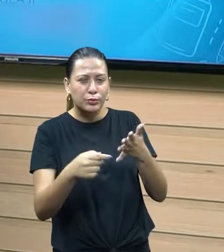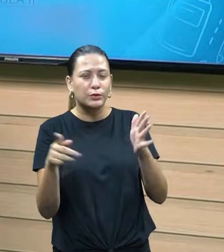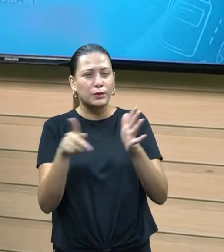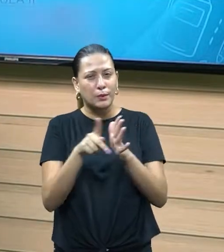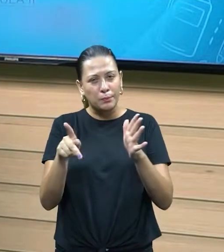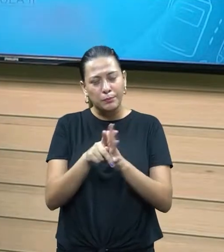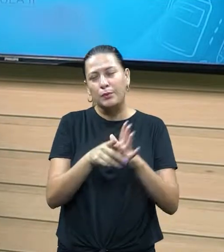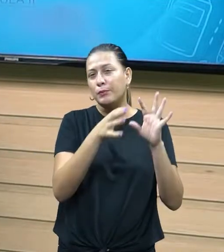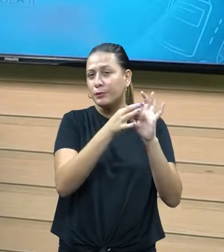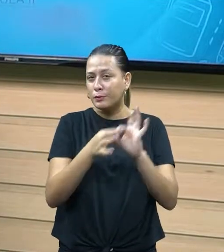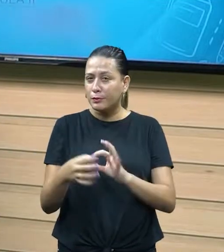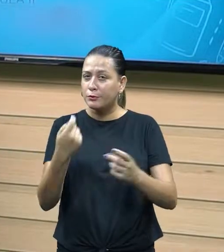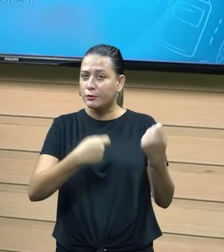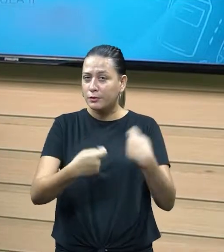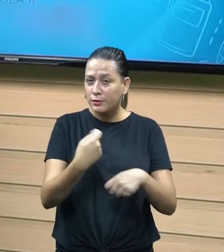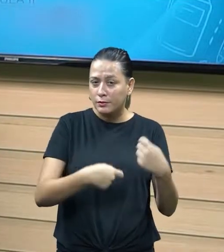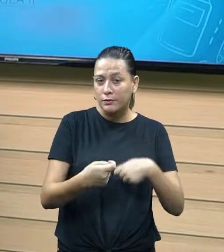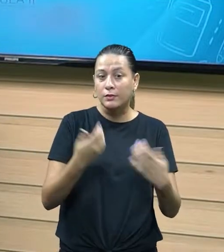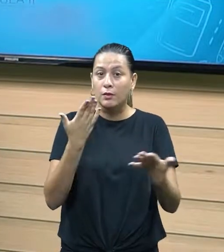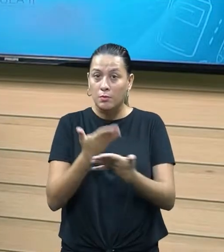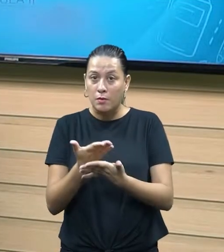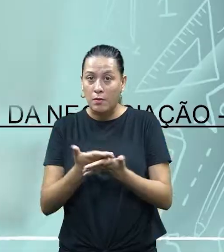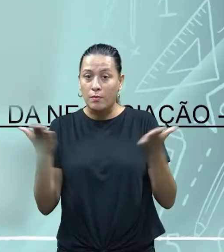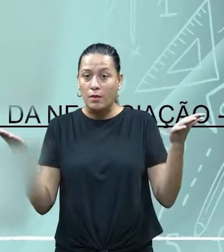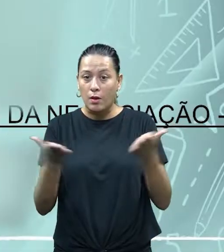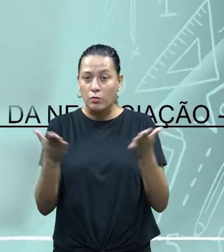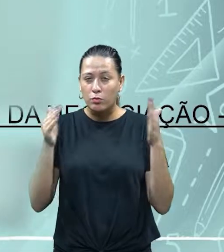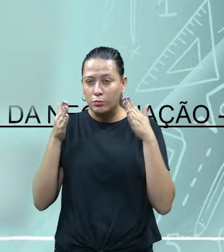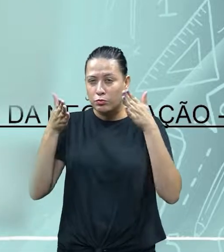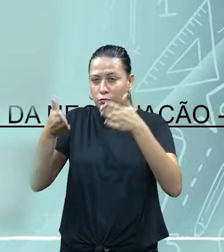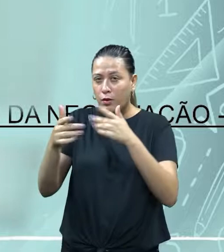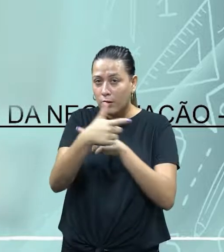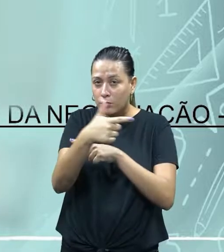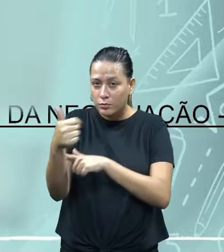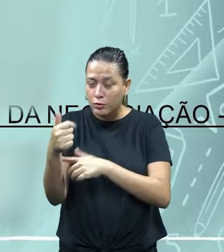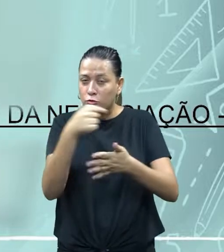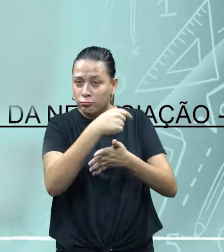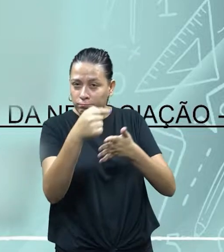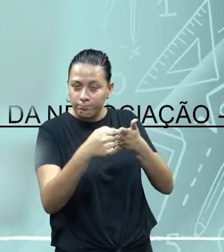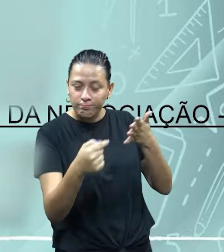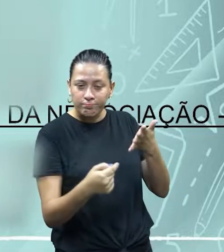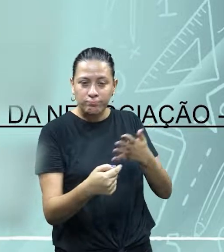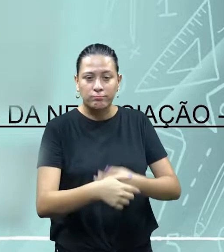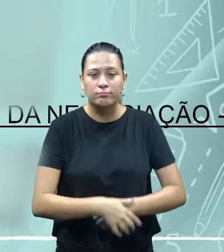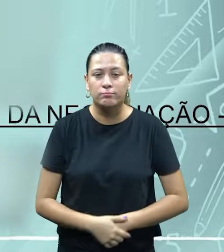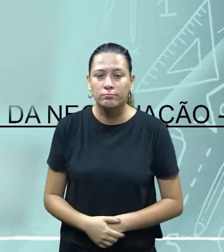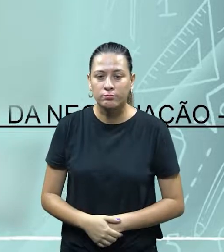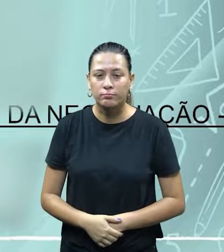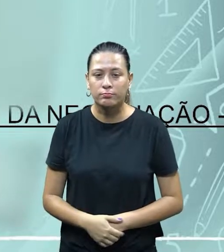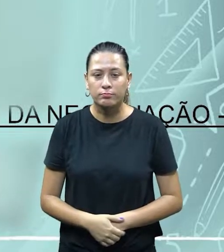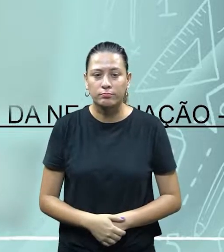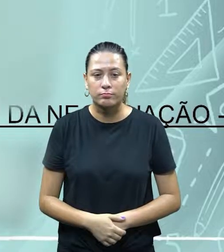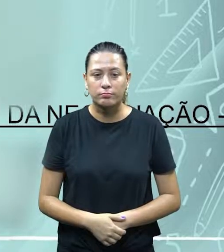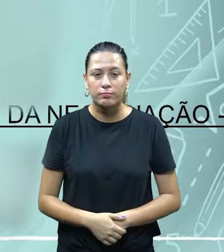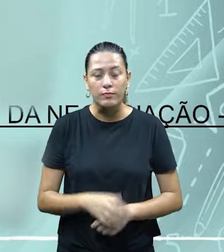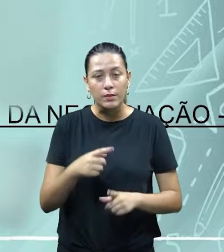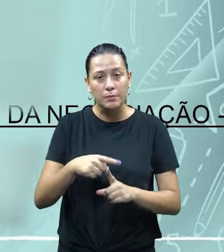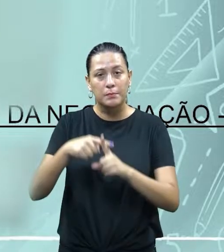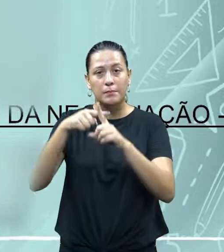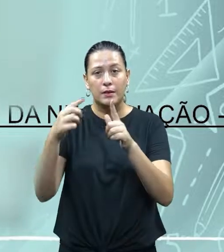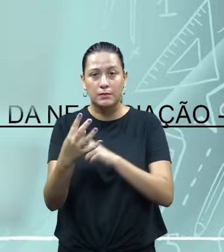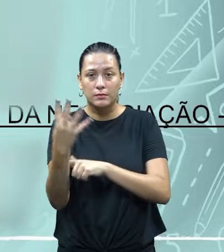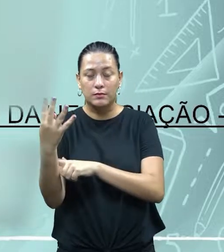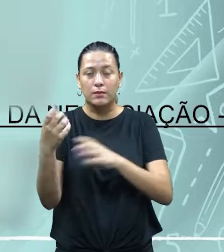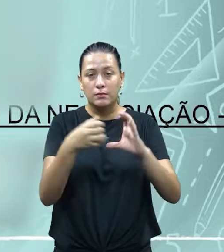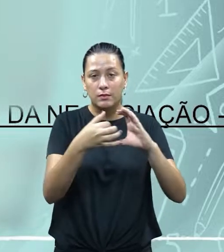negociação. Então, a aula hoje será a respeito desses 21 pontos, né, e eu vou trazer para vocês mais quatro características que